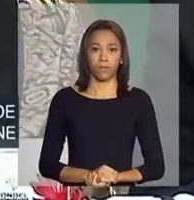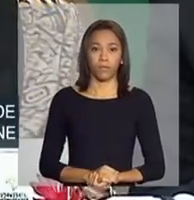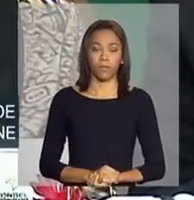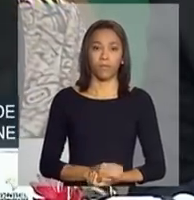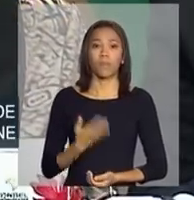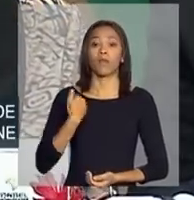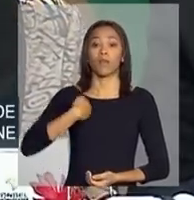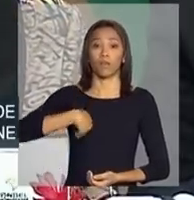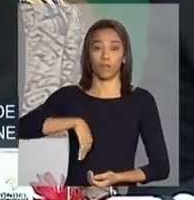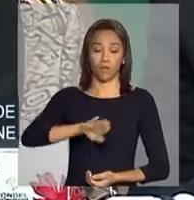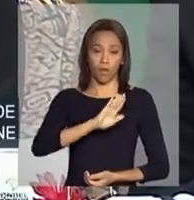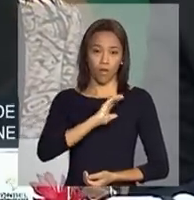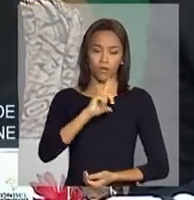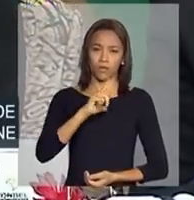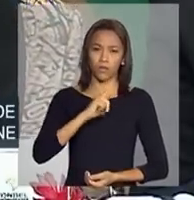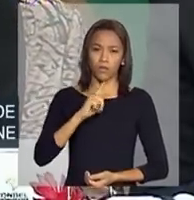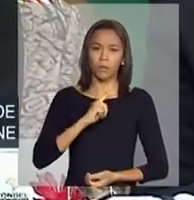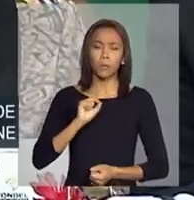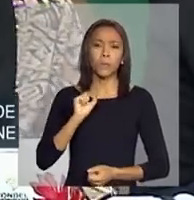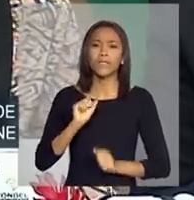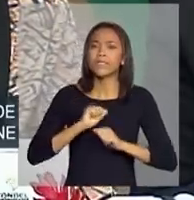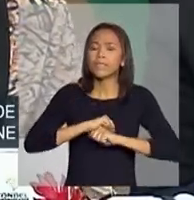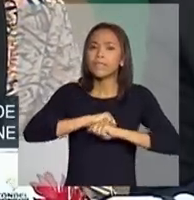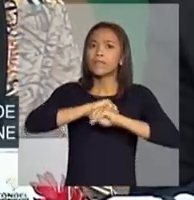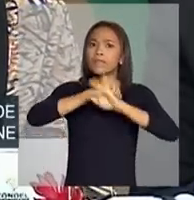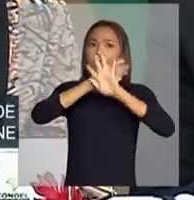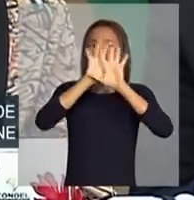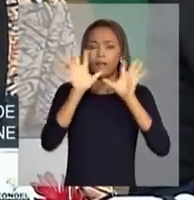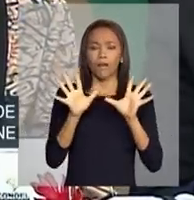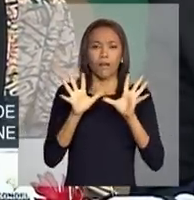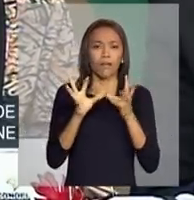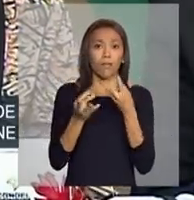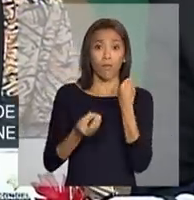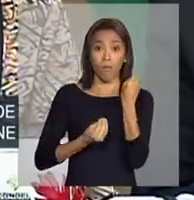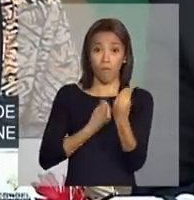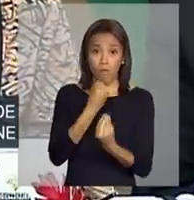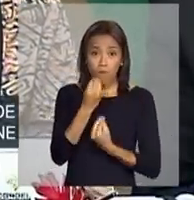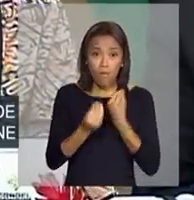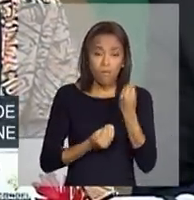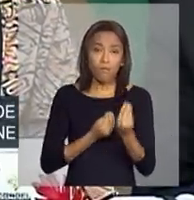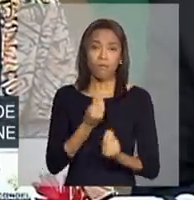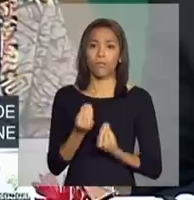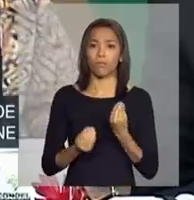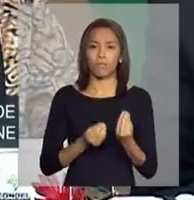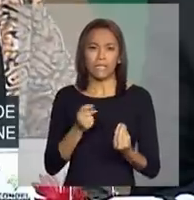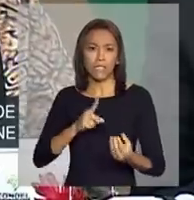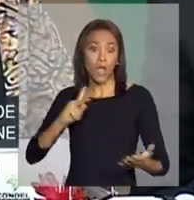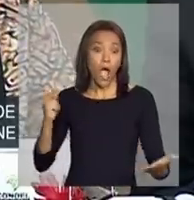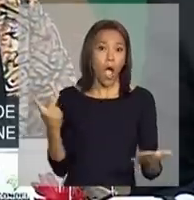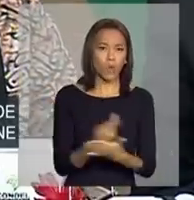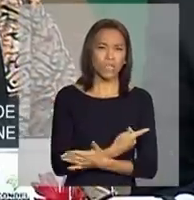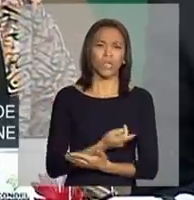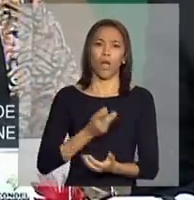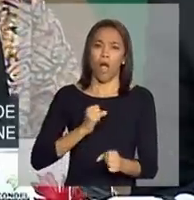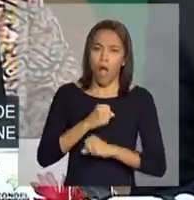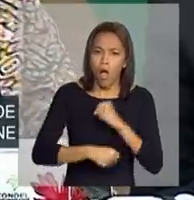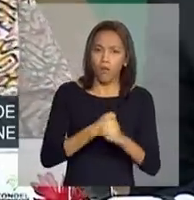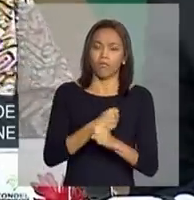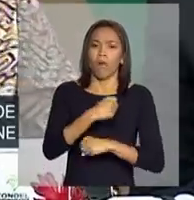tenhamos claro. Como se aparecer uma seca todo ano,